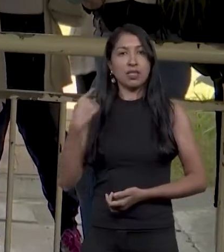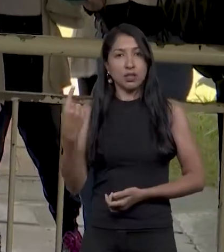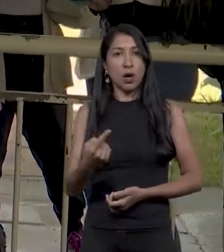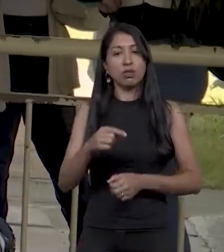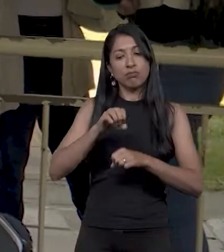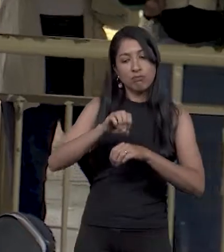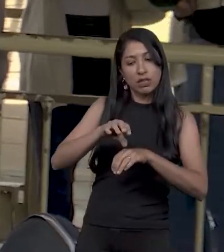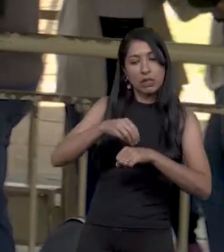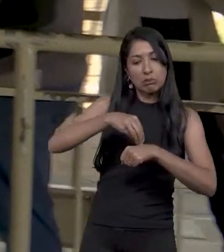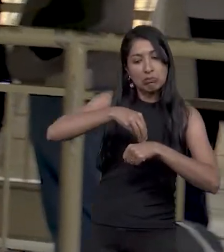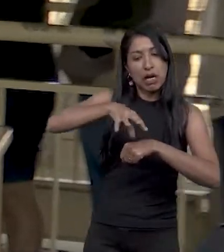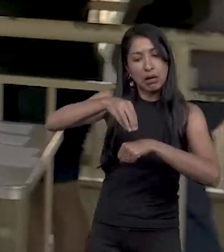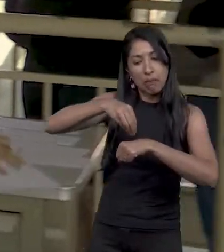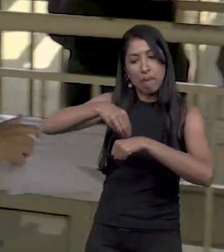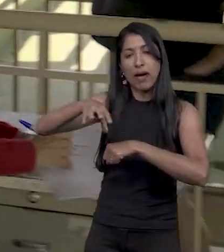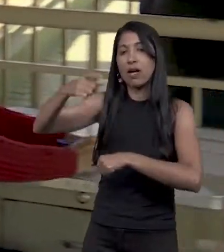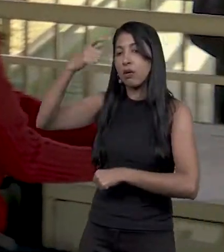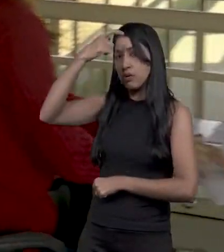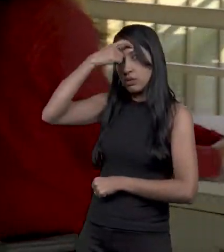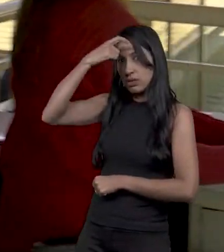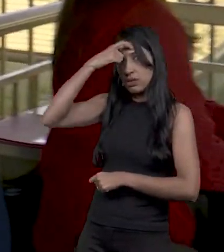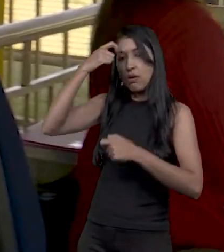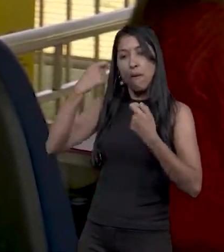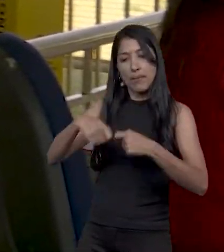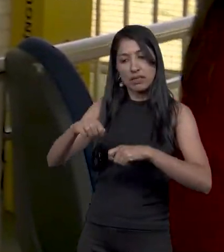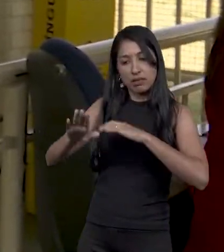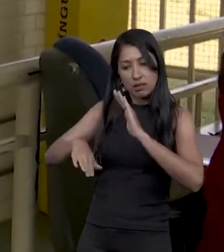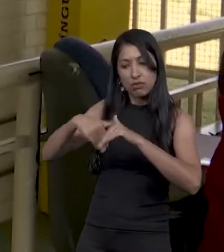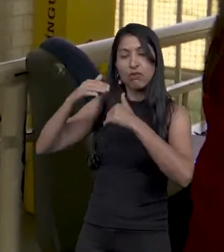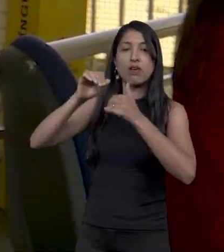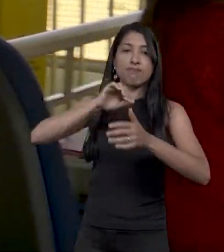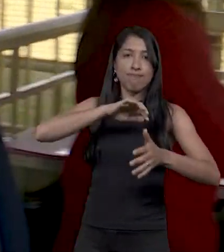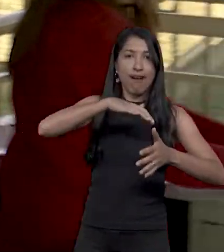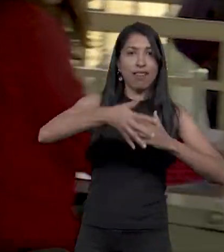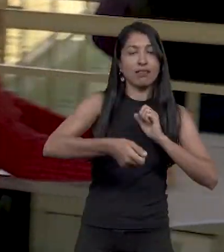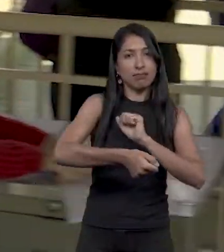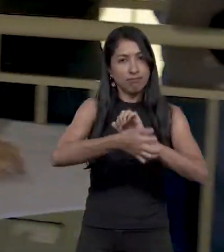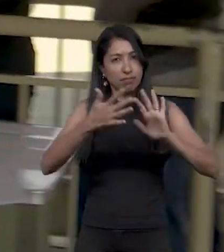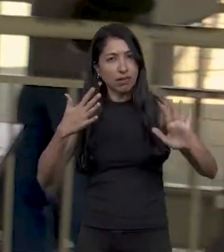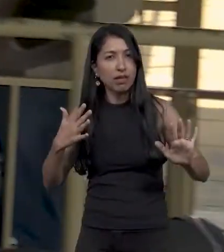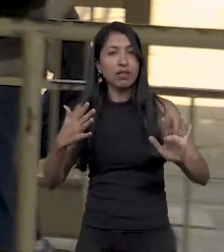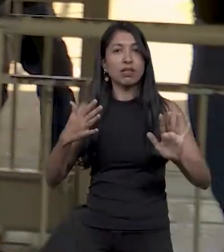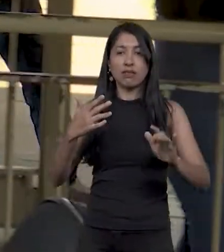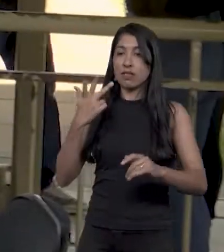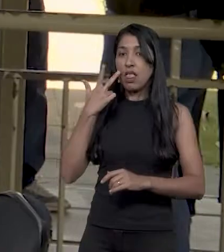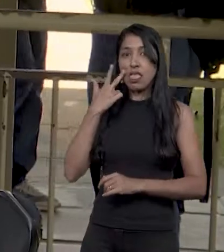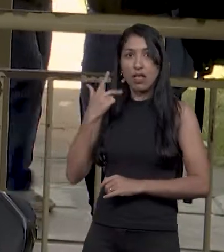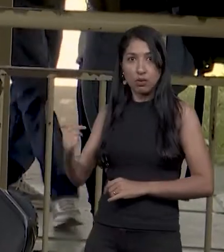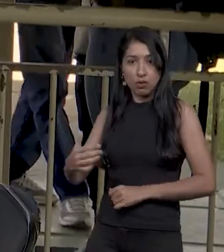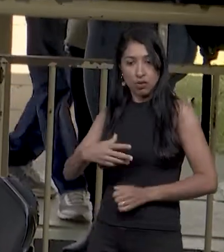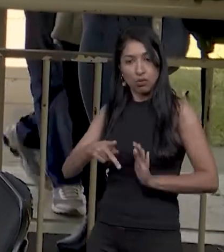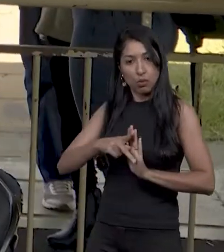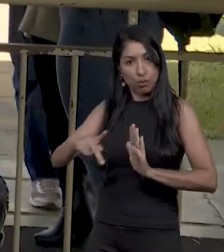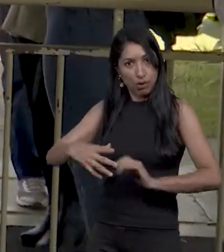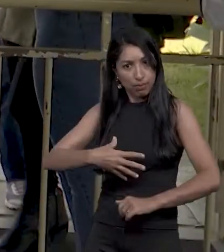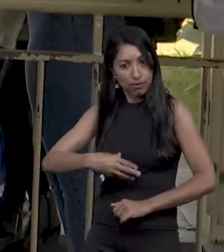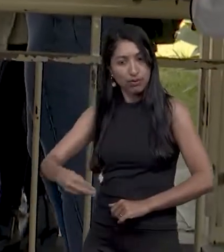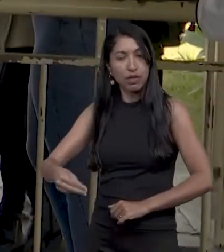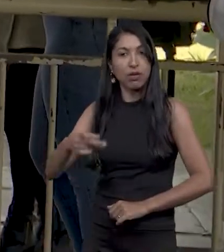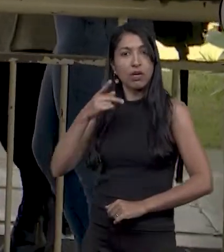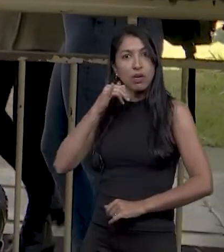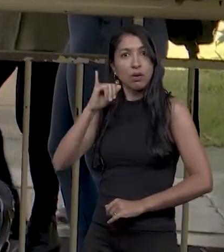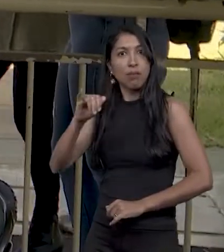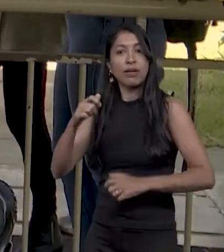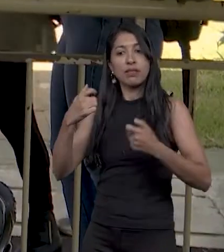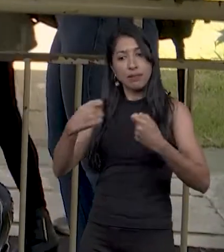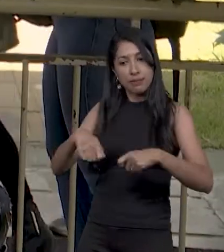a conscientização de que a família também precisa desenvolver essa língua, que vai ser a língua natural do filho dele, e que o pai